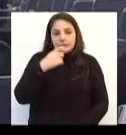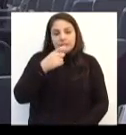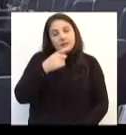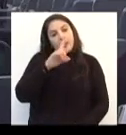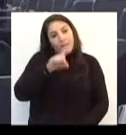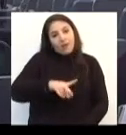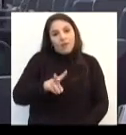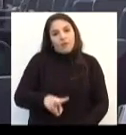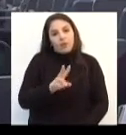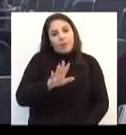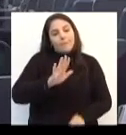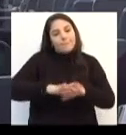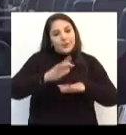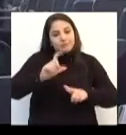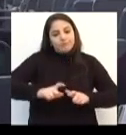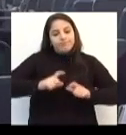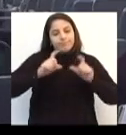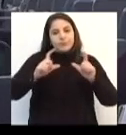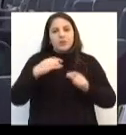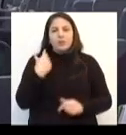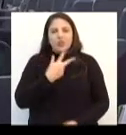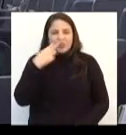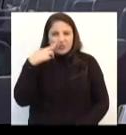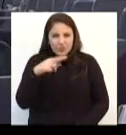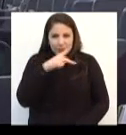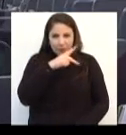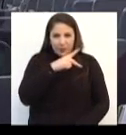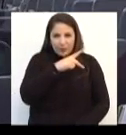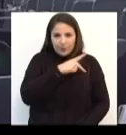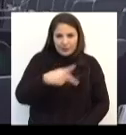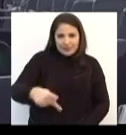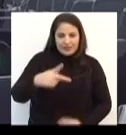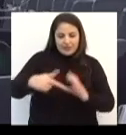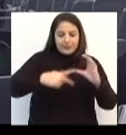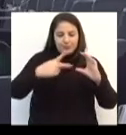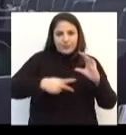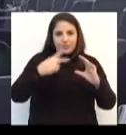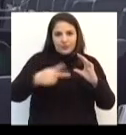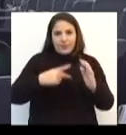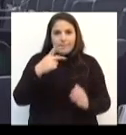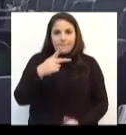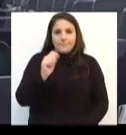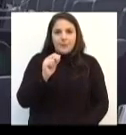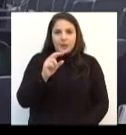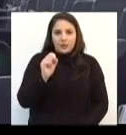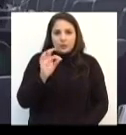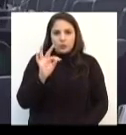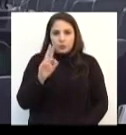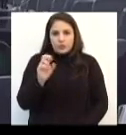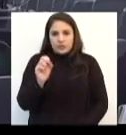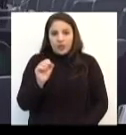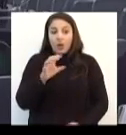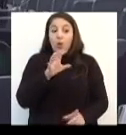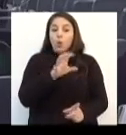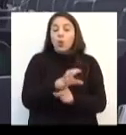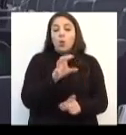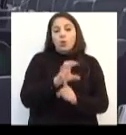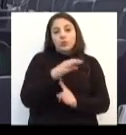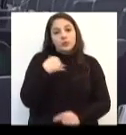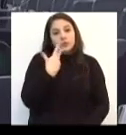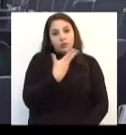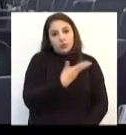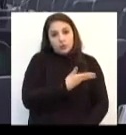alto. Nós vimos aqui o presidente da Câmara, Patu, se rejeitar a nossa proposição, mesmo